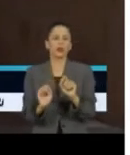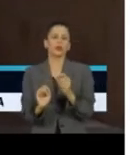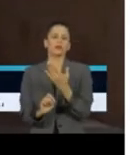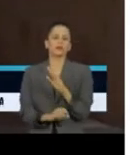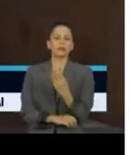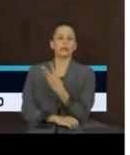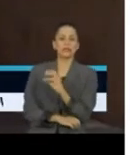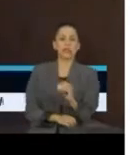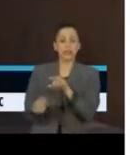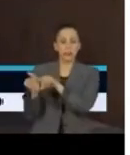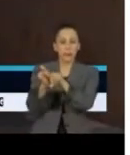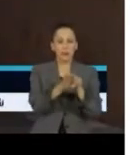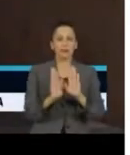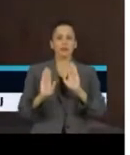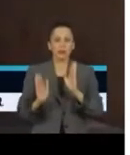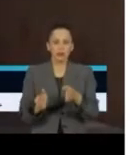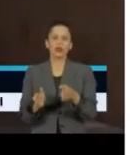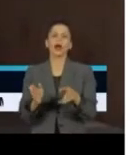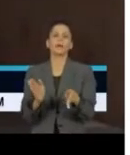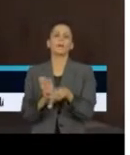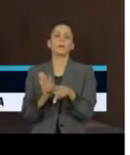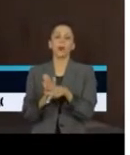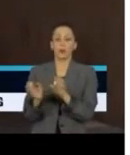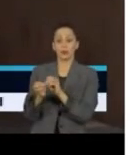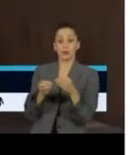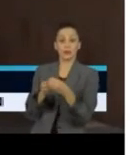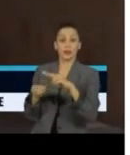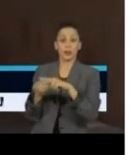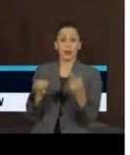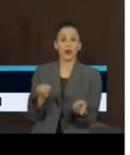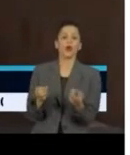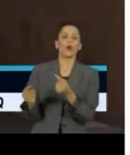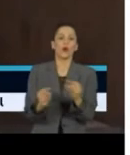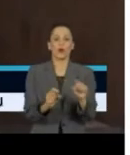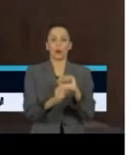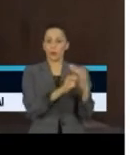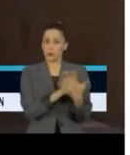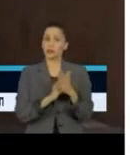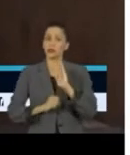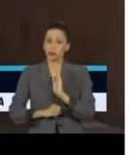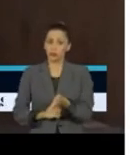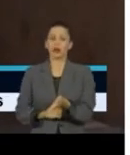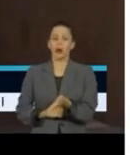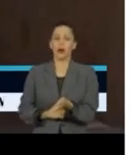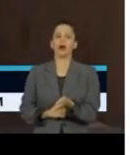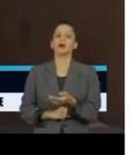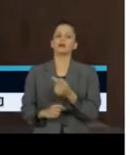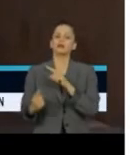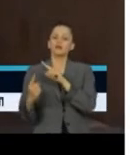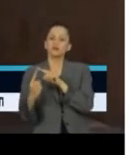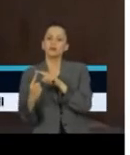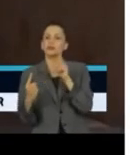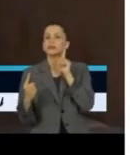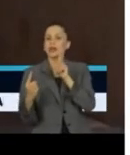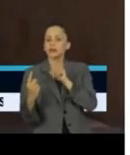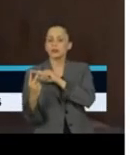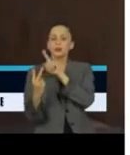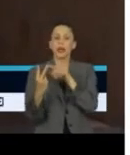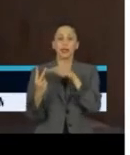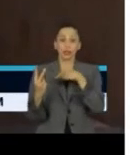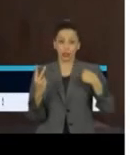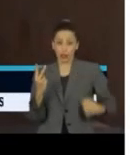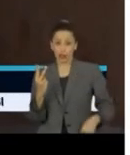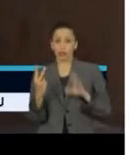terapias com células-tronco no combate à Covid-19. Em dois deles, um nos Estados Unidos e outro na China,